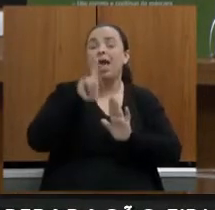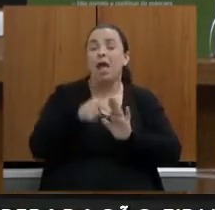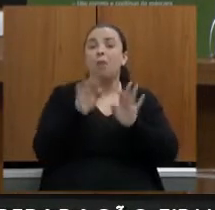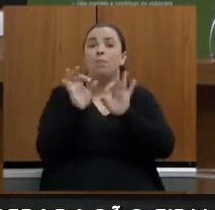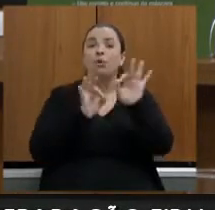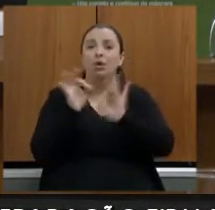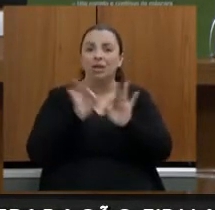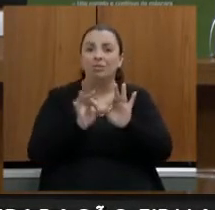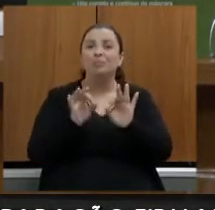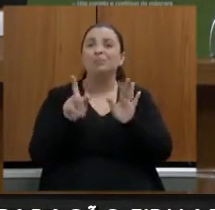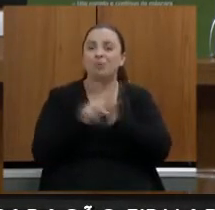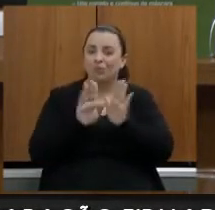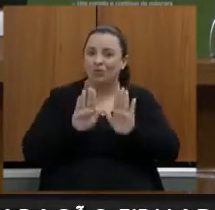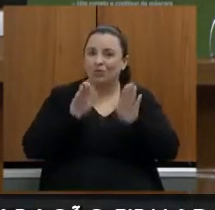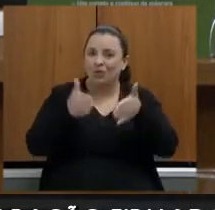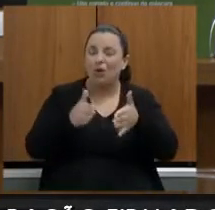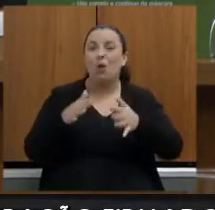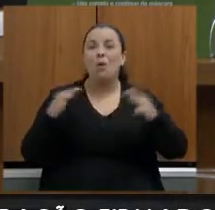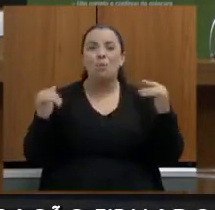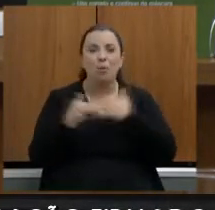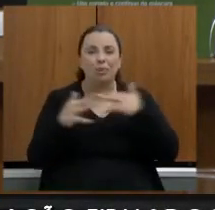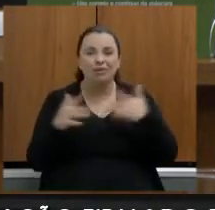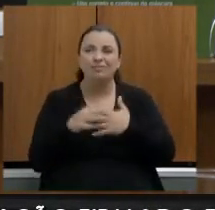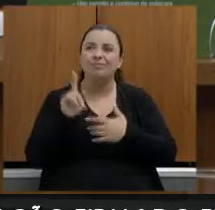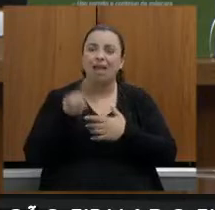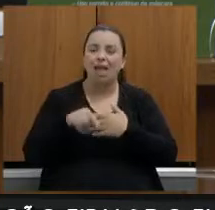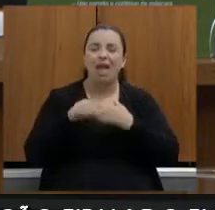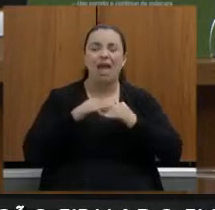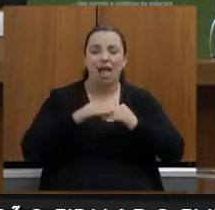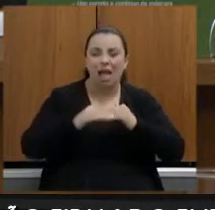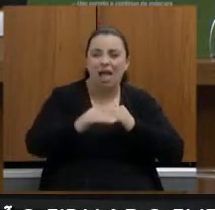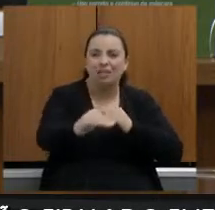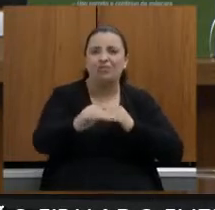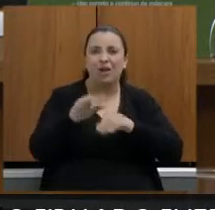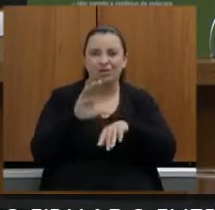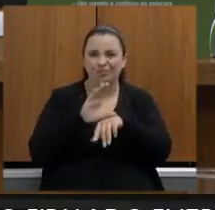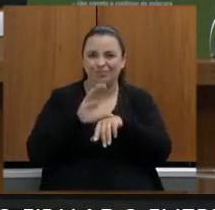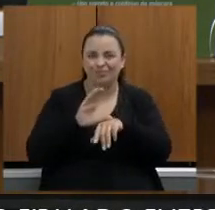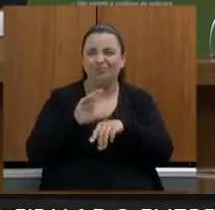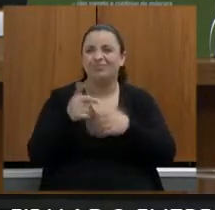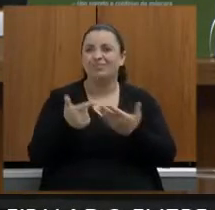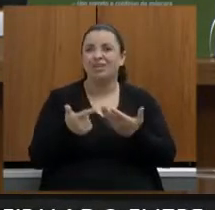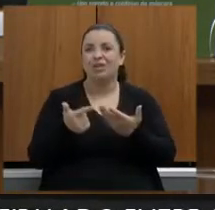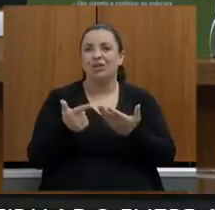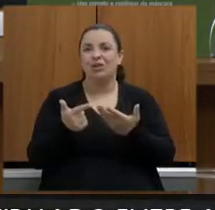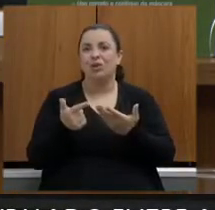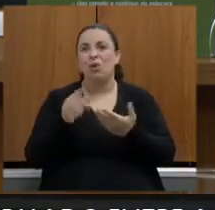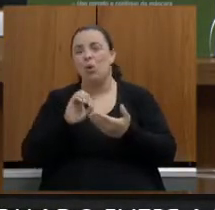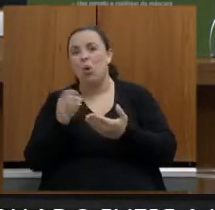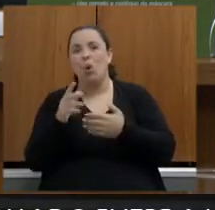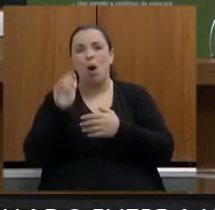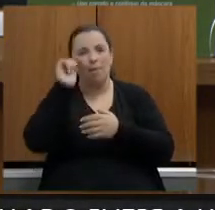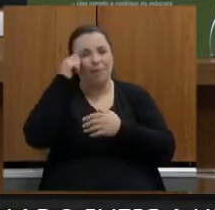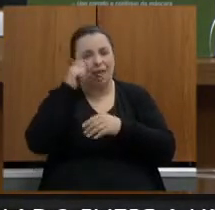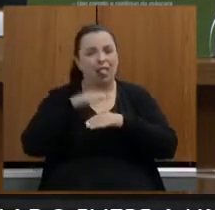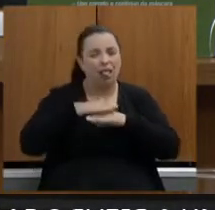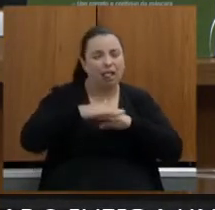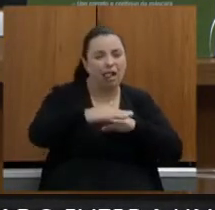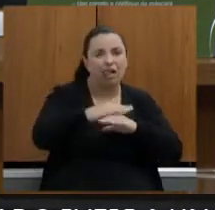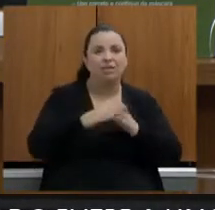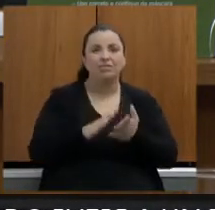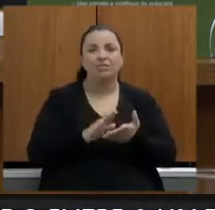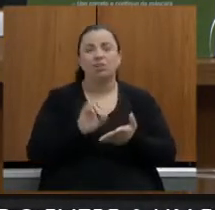mobilidade então pavimentação asfáltica pavimentação com concreto alvenaria